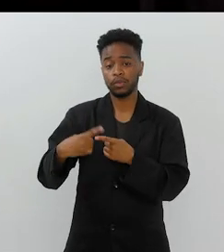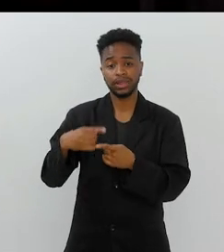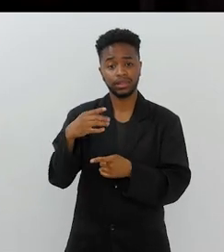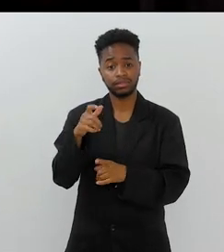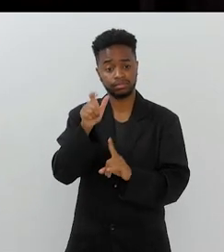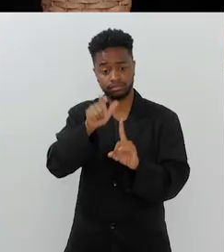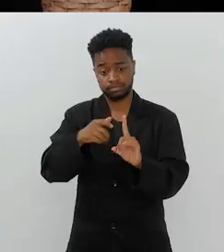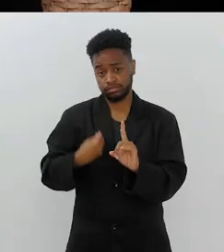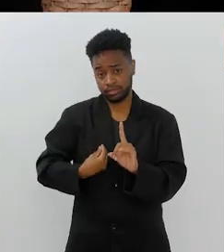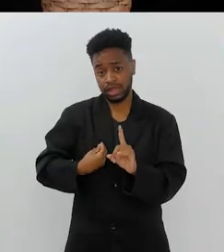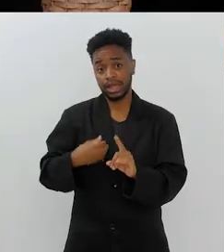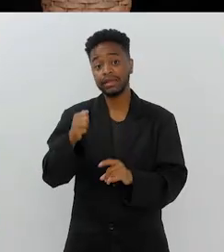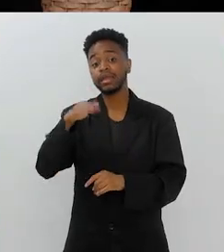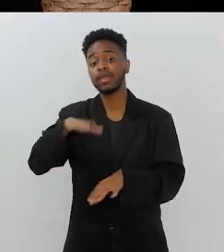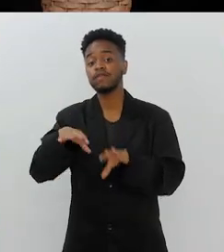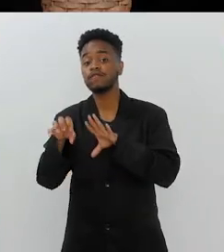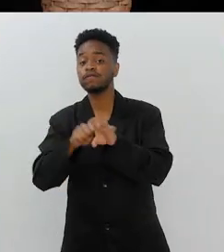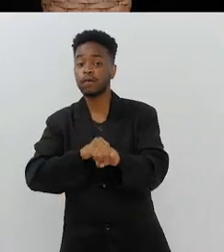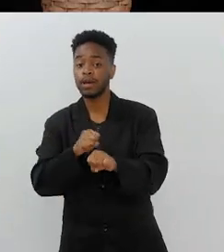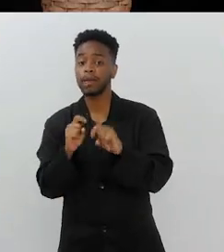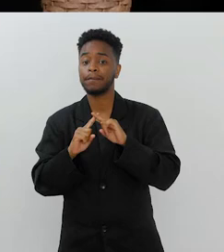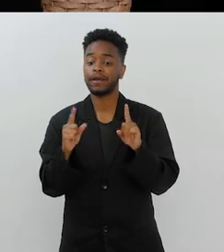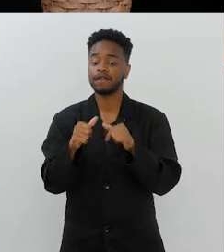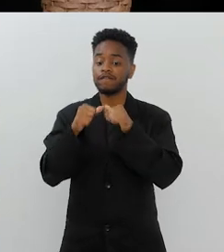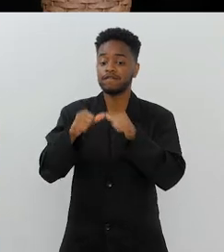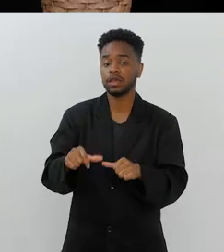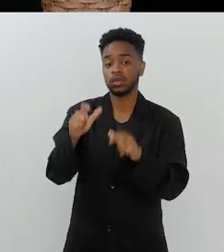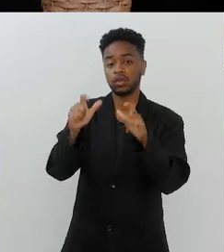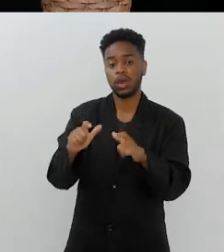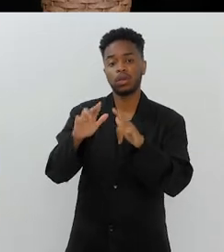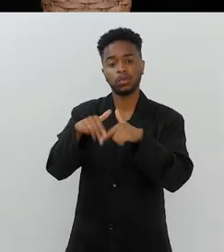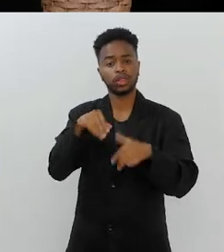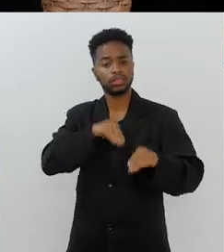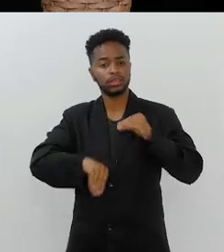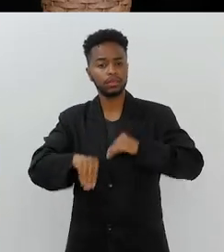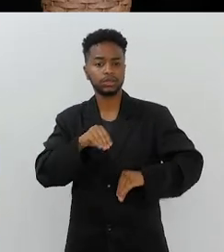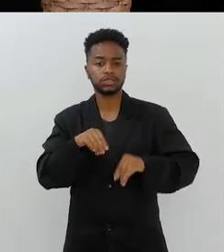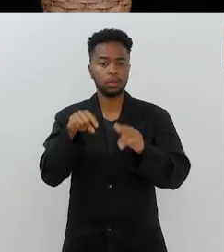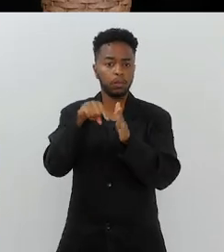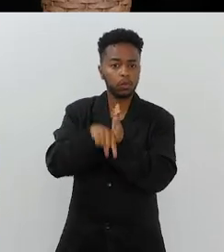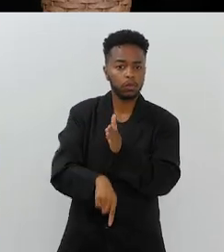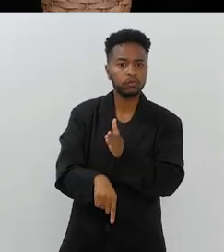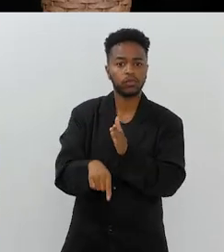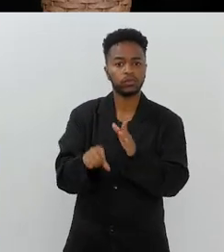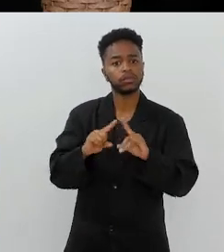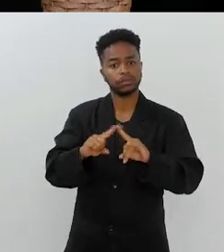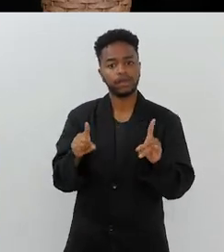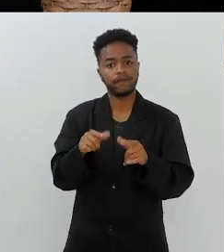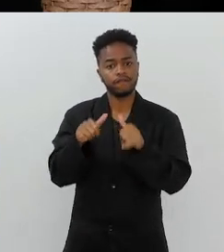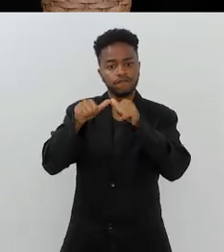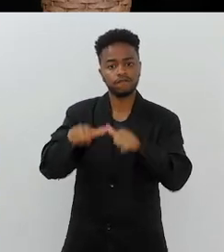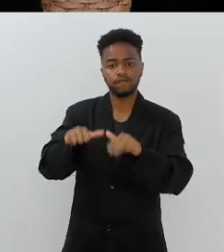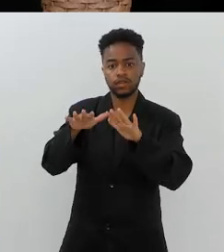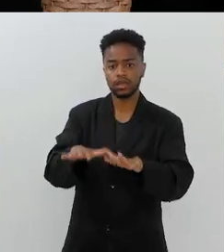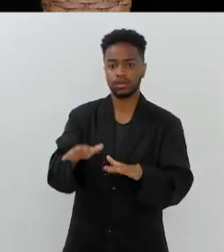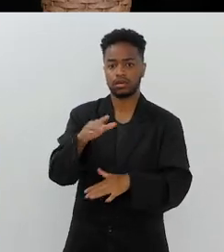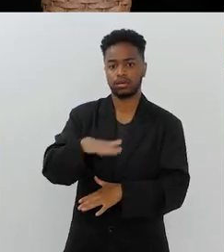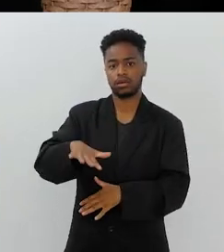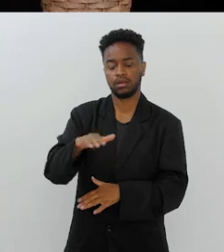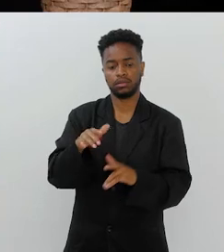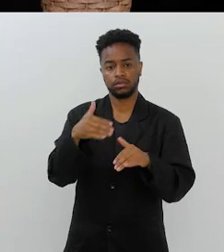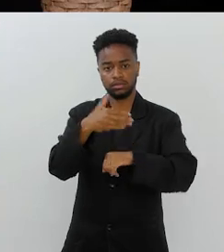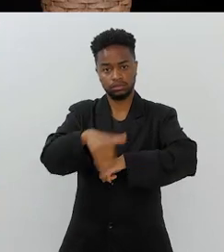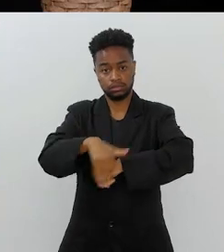por que ele está ali, os que têm instrução, mas estão ali, entraram numa depressão tão profunda, que estão ali.